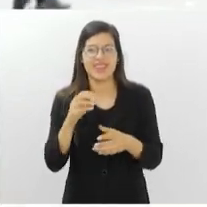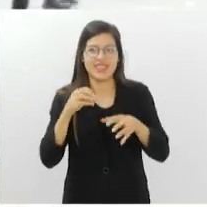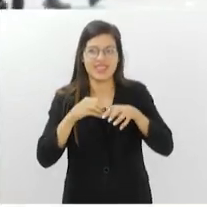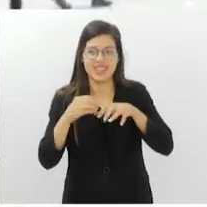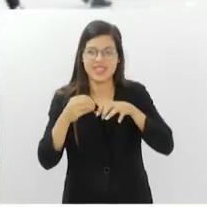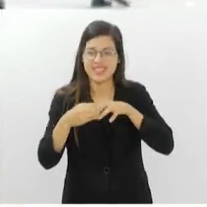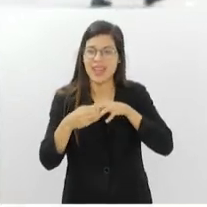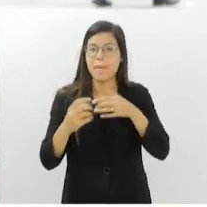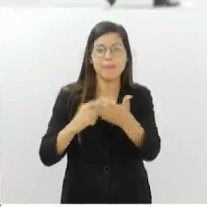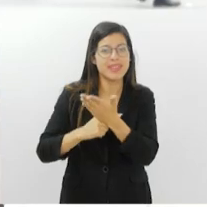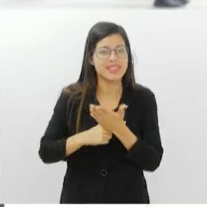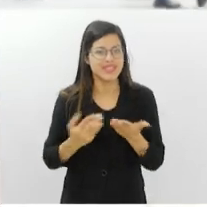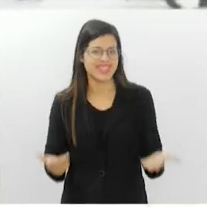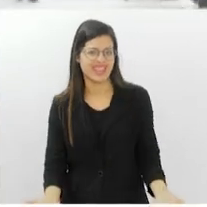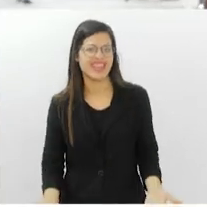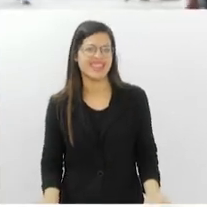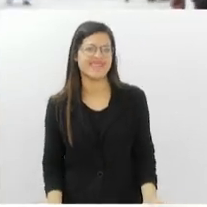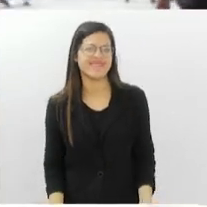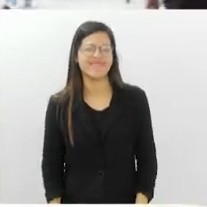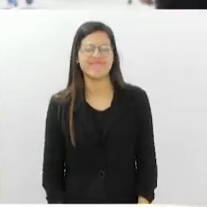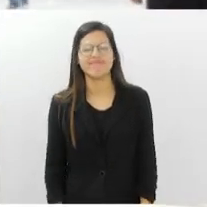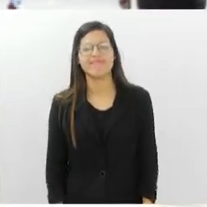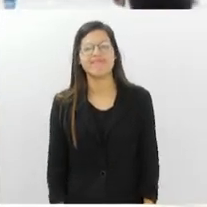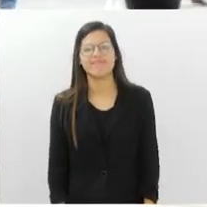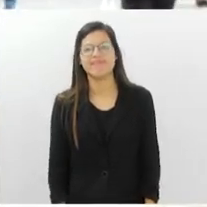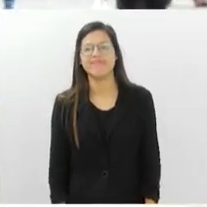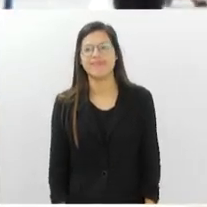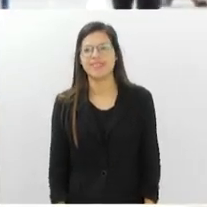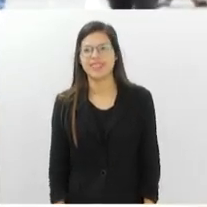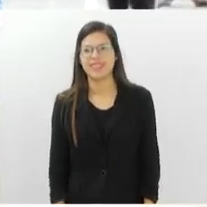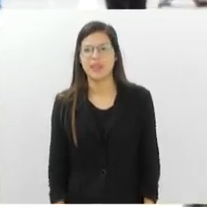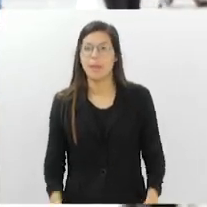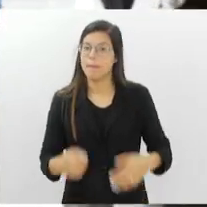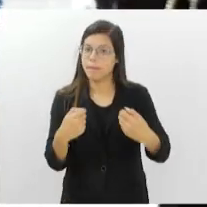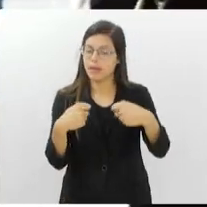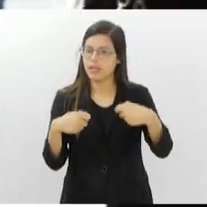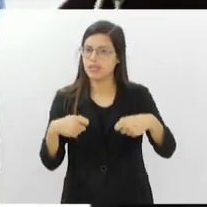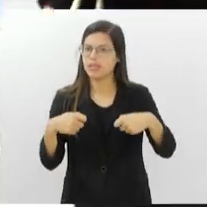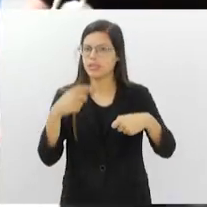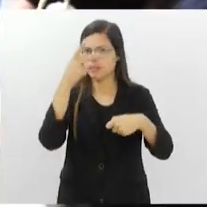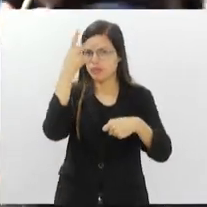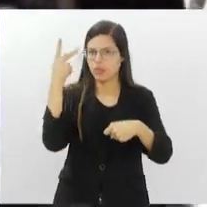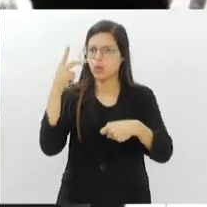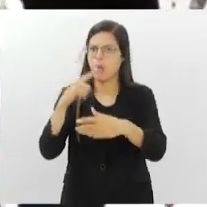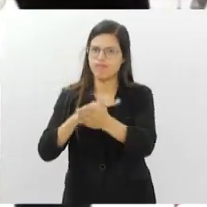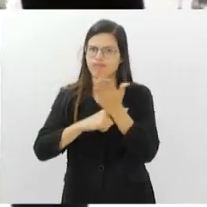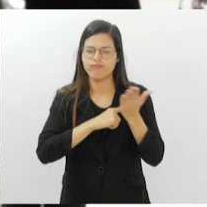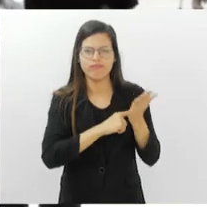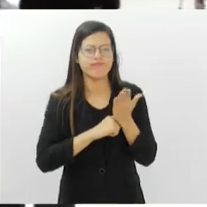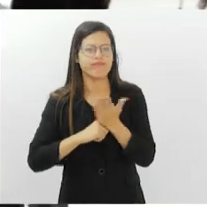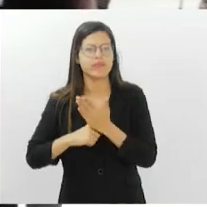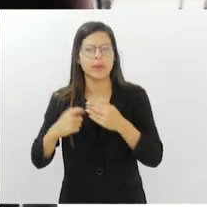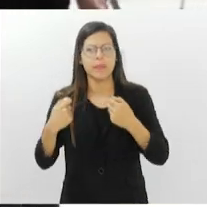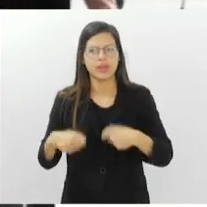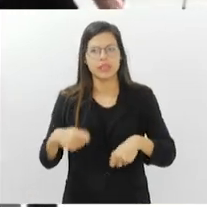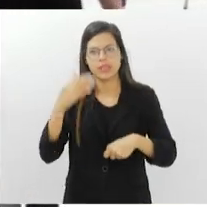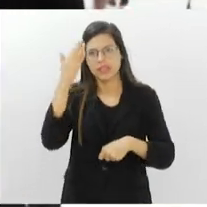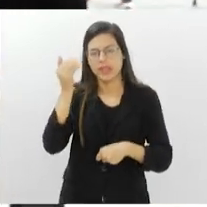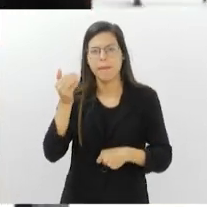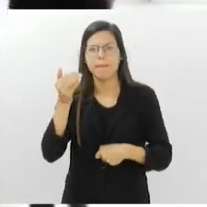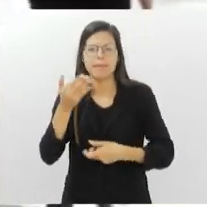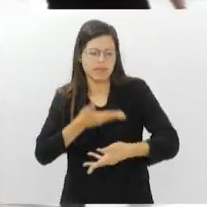E ele vende o açaí para me ajudar. Mas é dessa forma. Tem que ter gente para te ajudar. Você tem que saber lidar com pessoas.